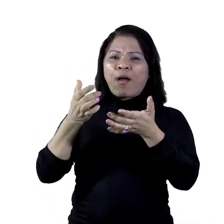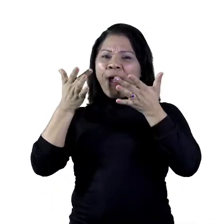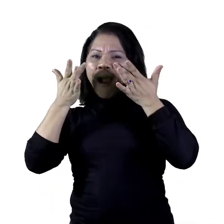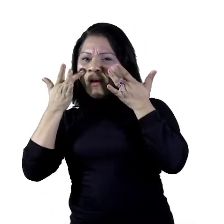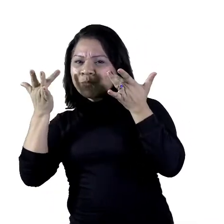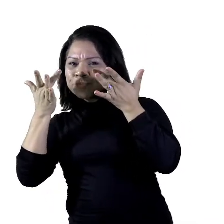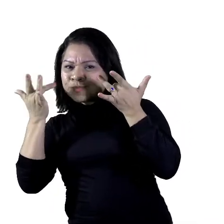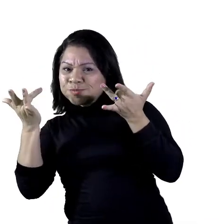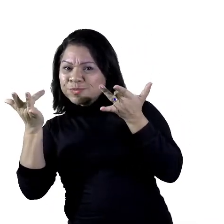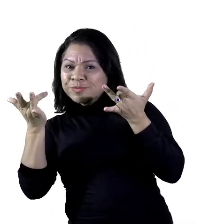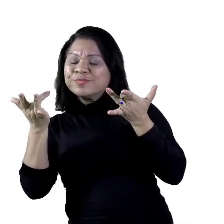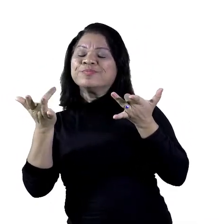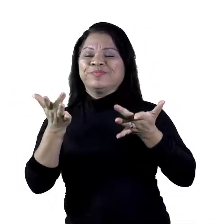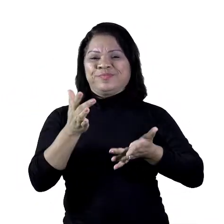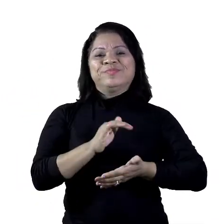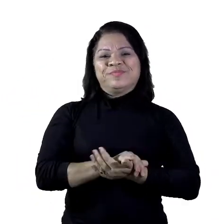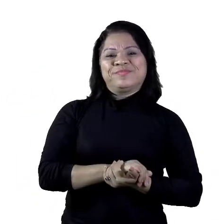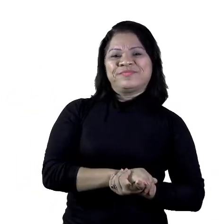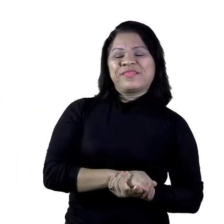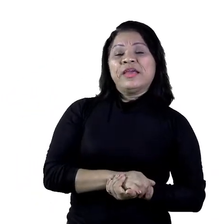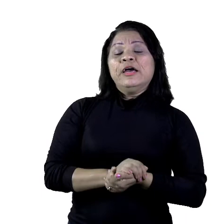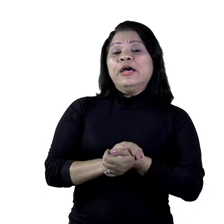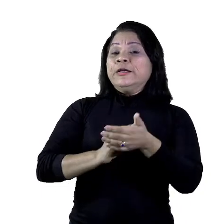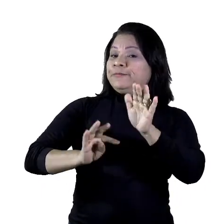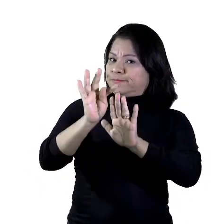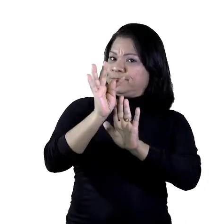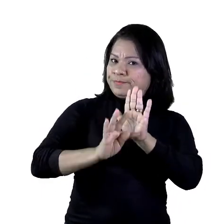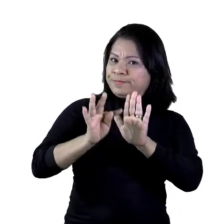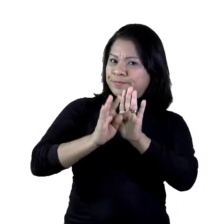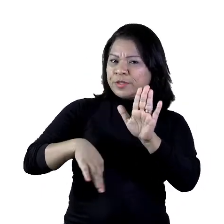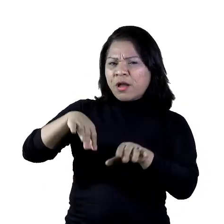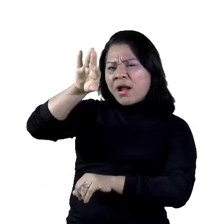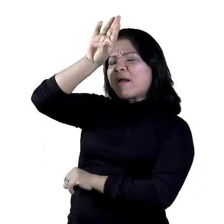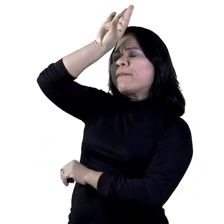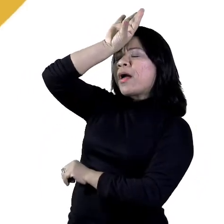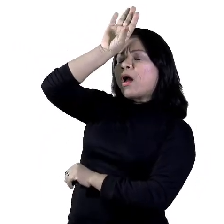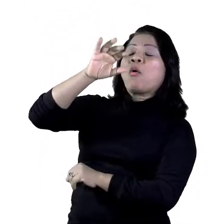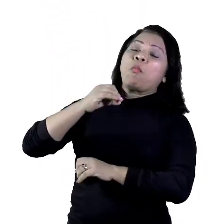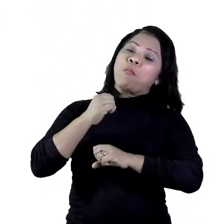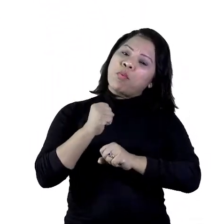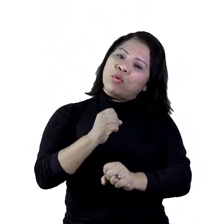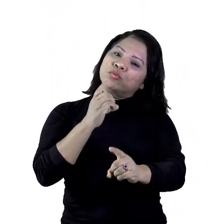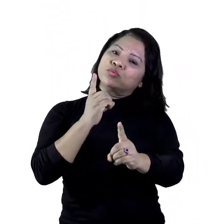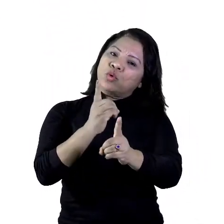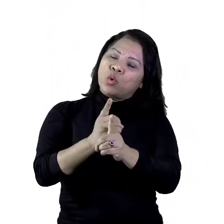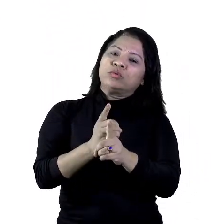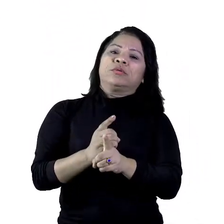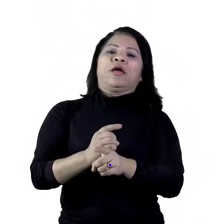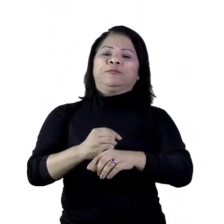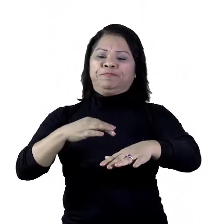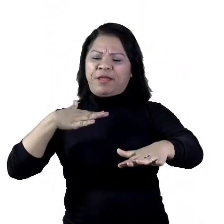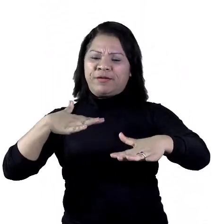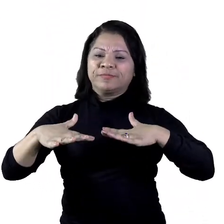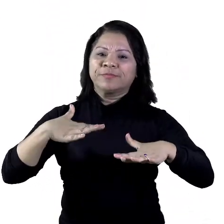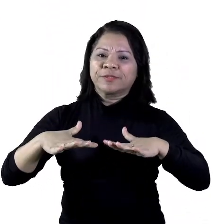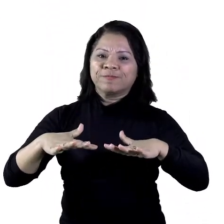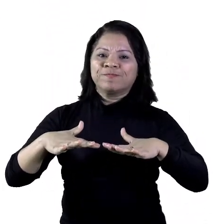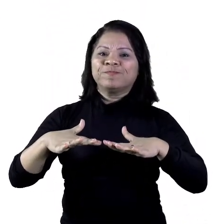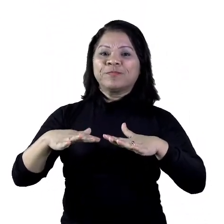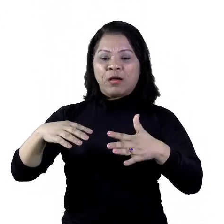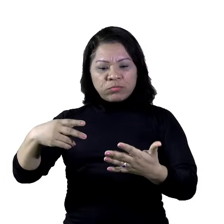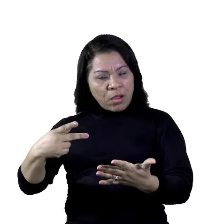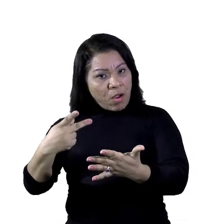se chama teatro. No texto dramático podemos encontrar ação, que são os